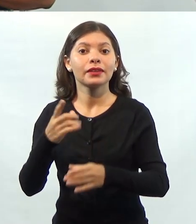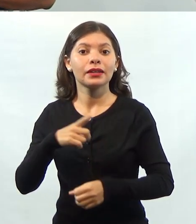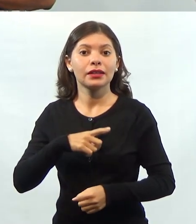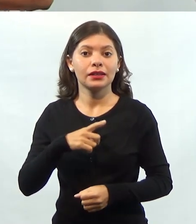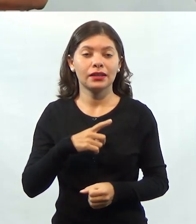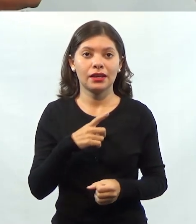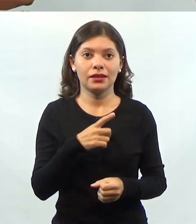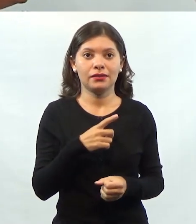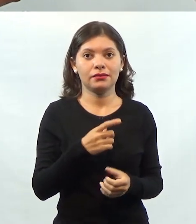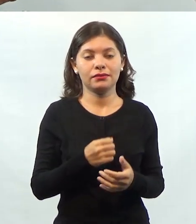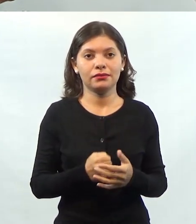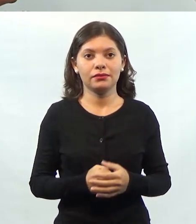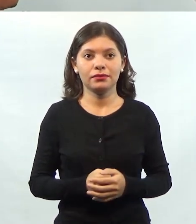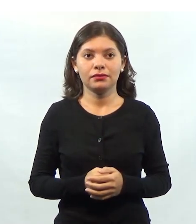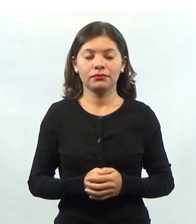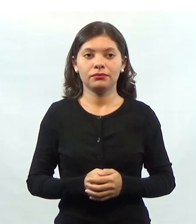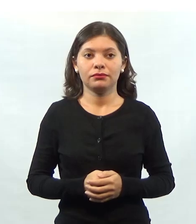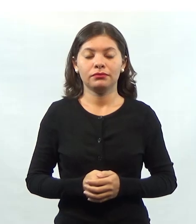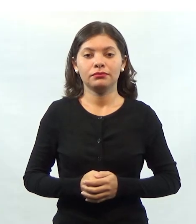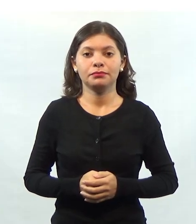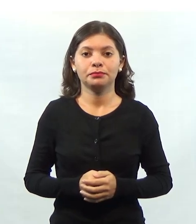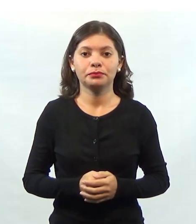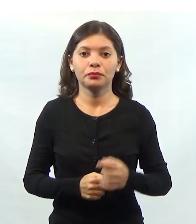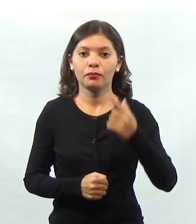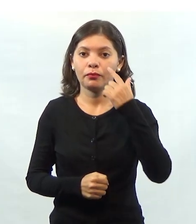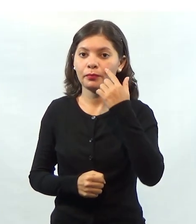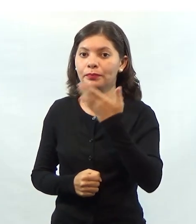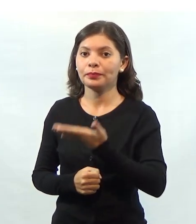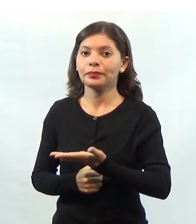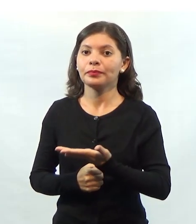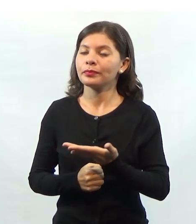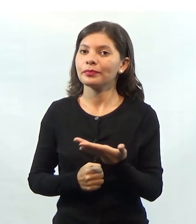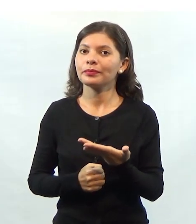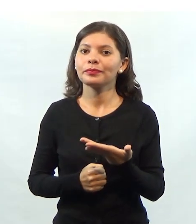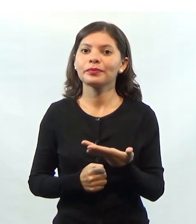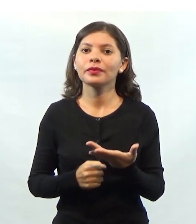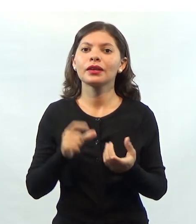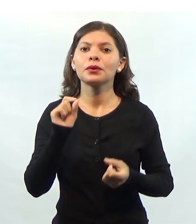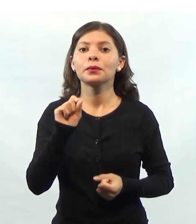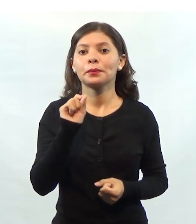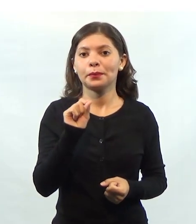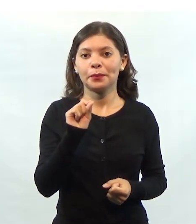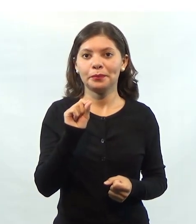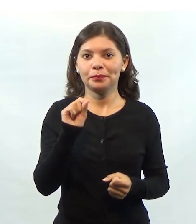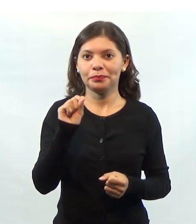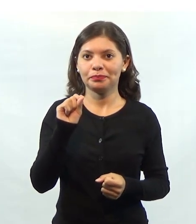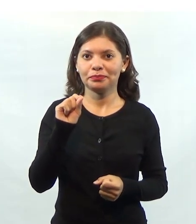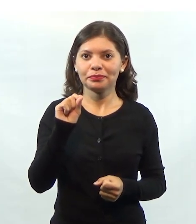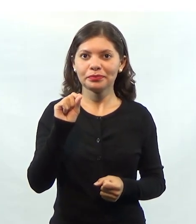nós temos os bens de consumo. Então, os bens de consumo são aqueles que